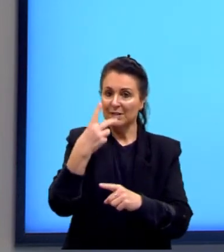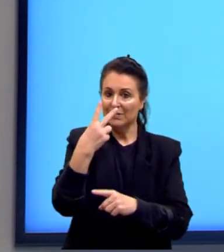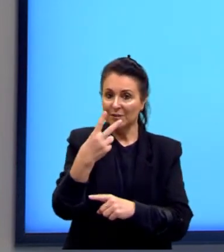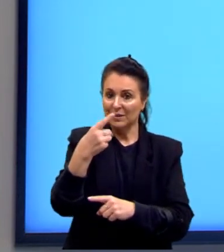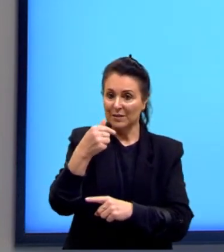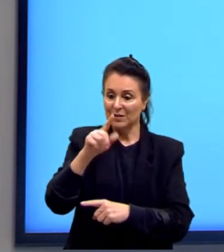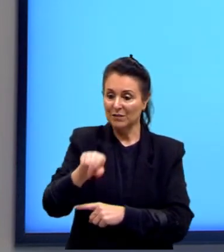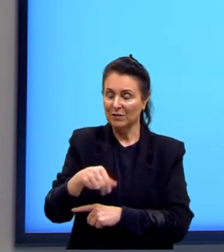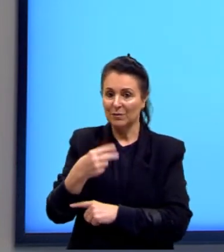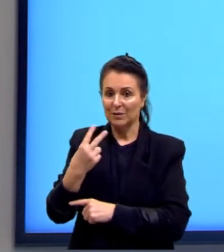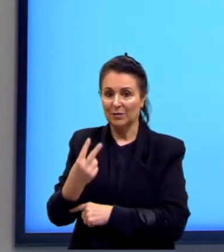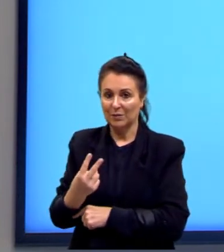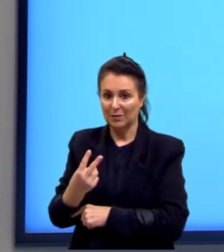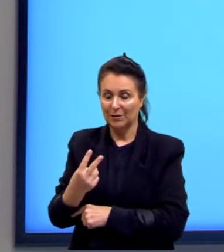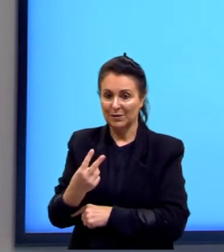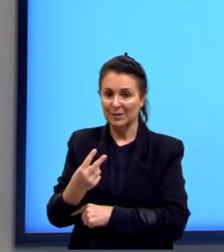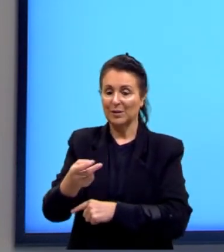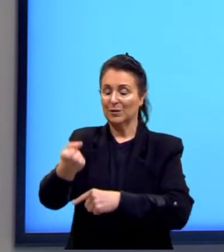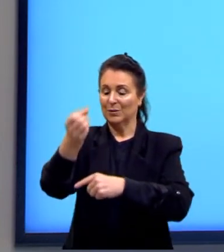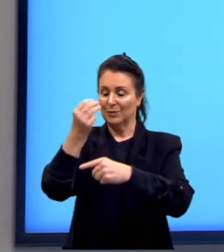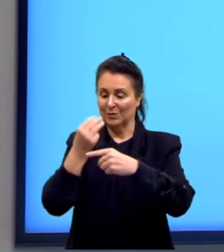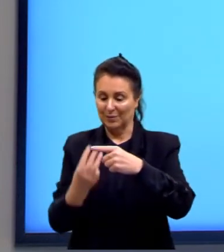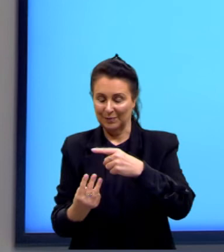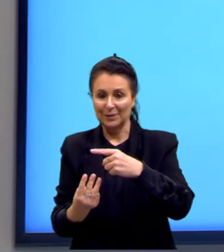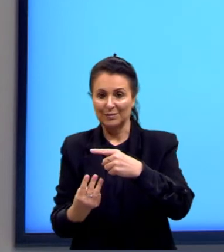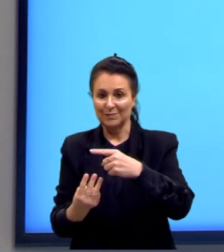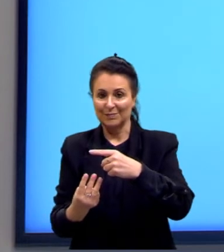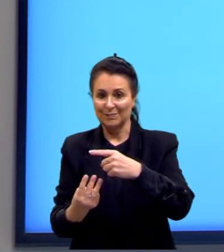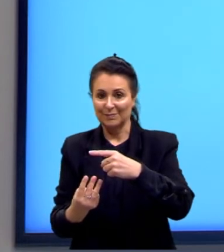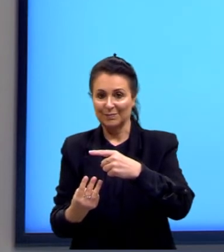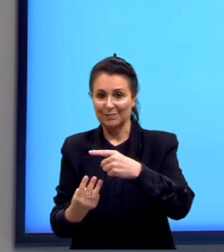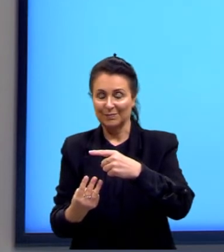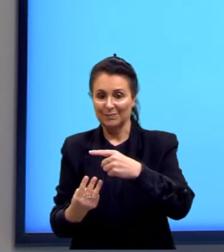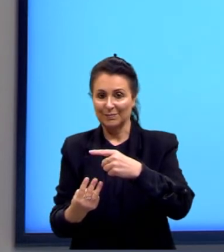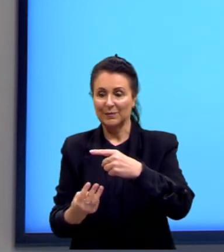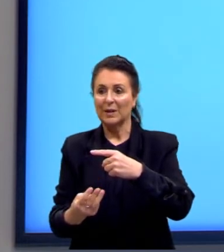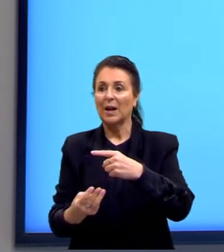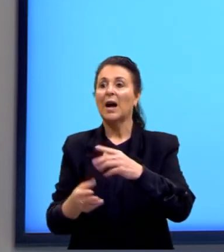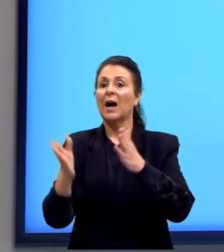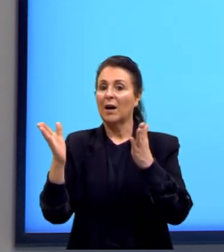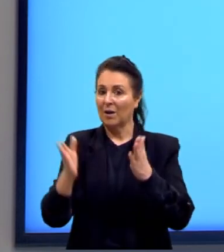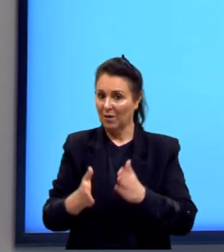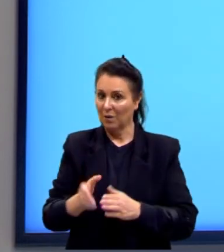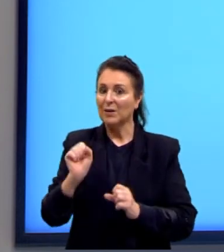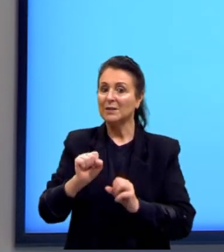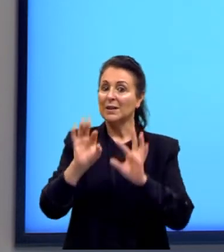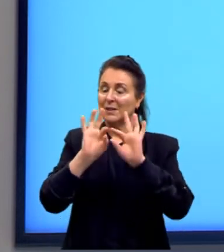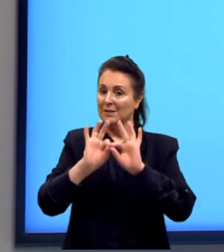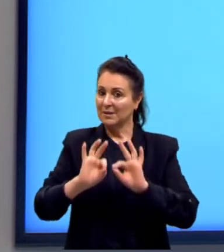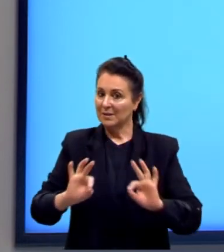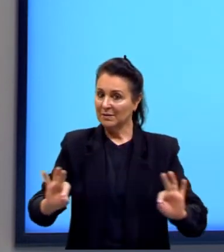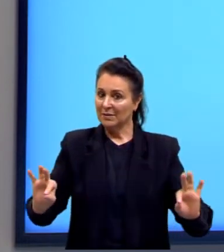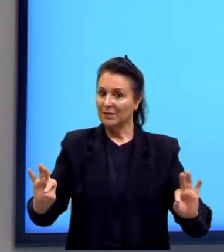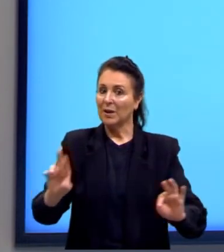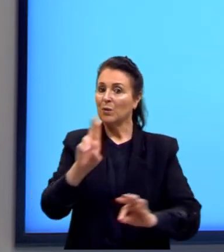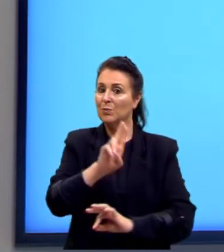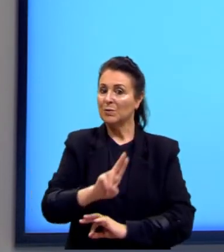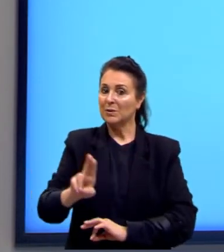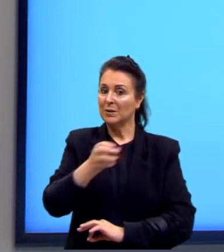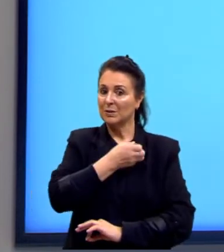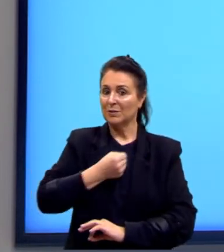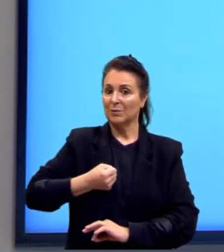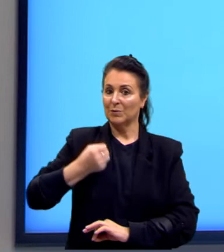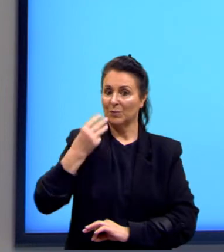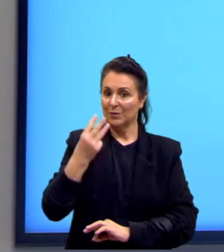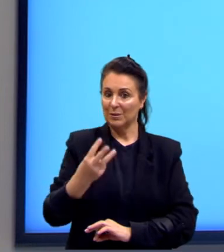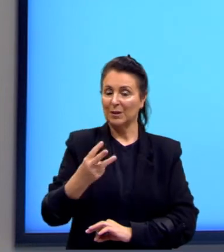,2 sobre 3. Aqui nós podemos simplificar, então, por 3, chegando